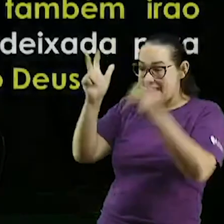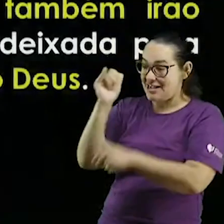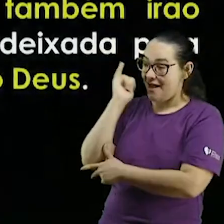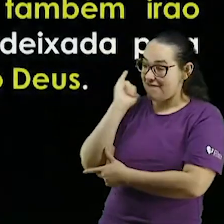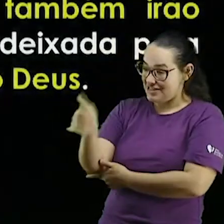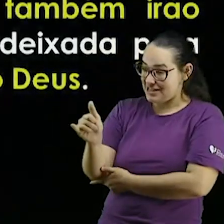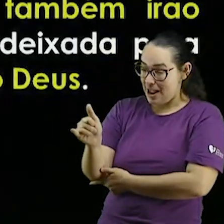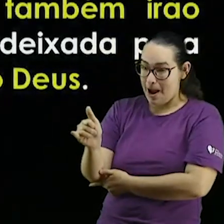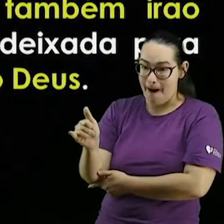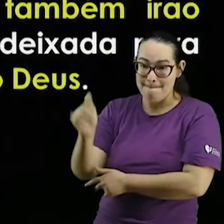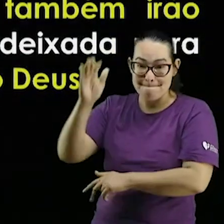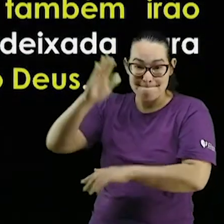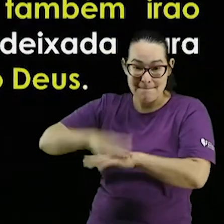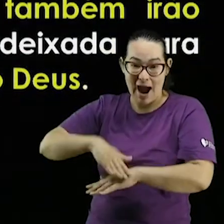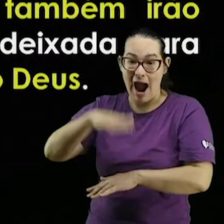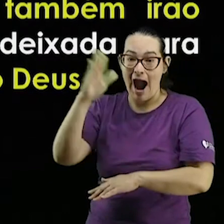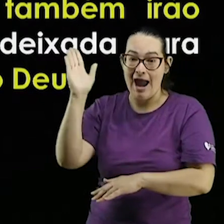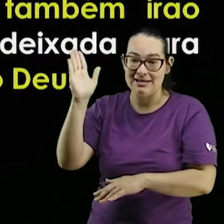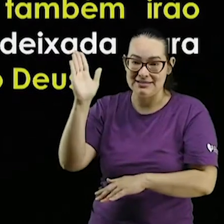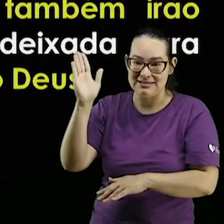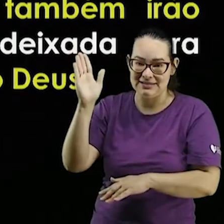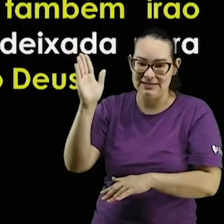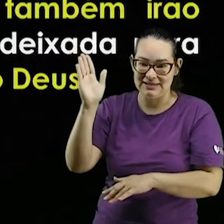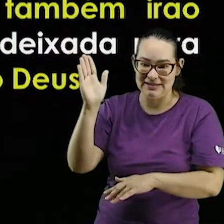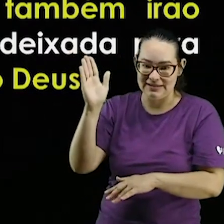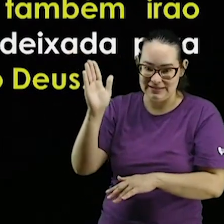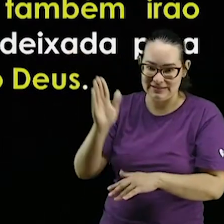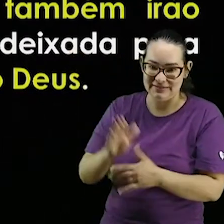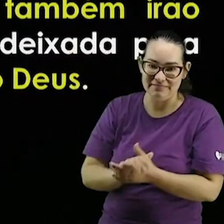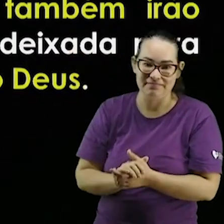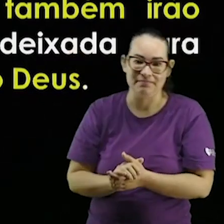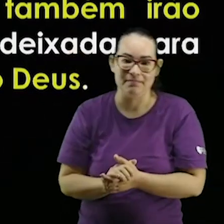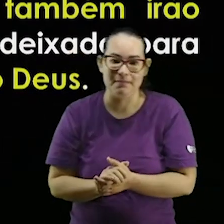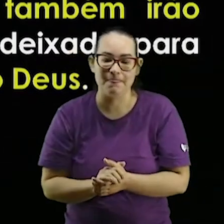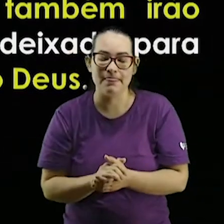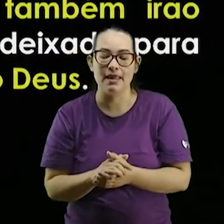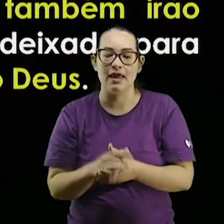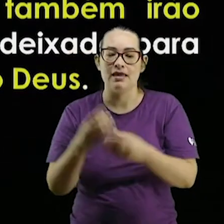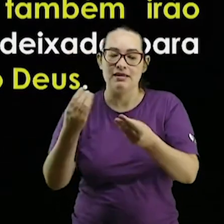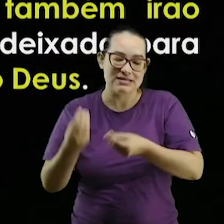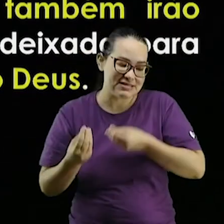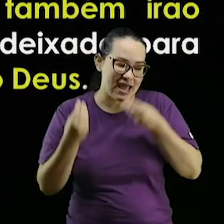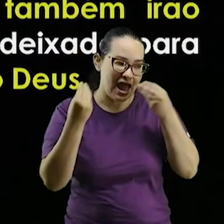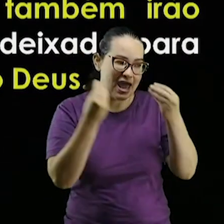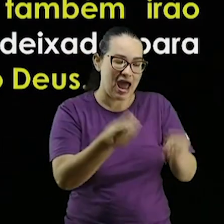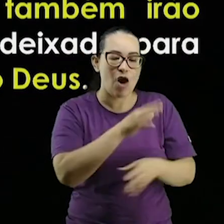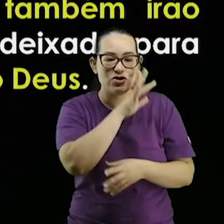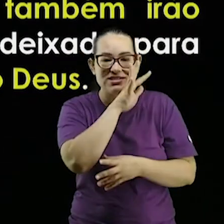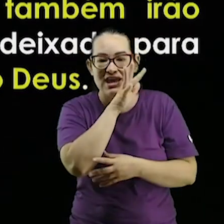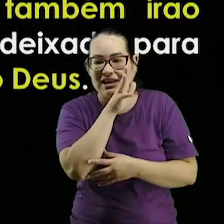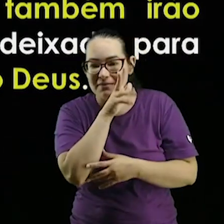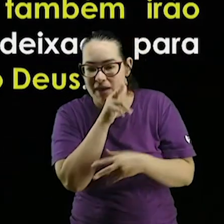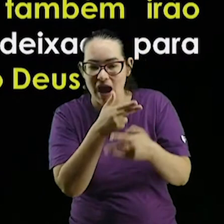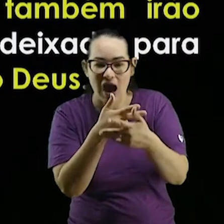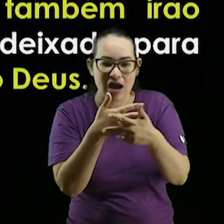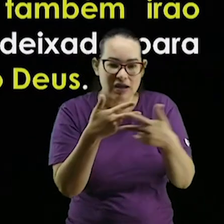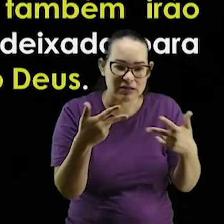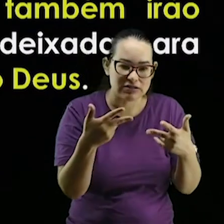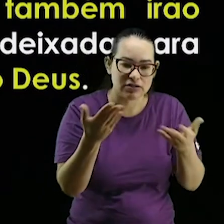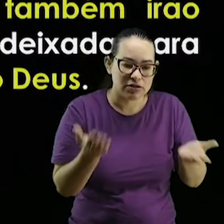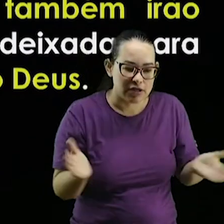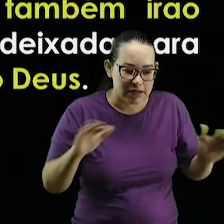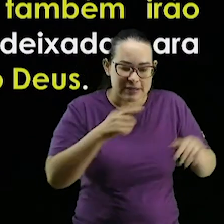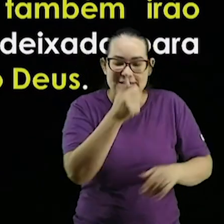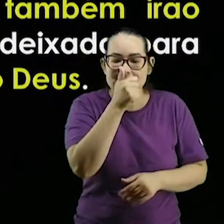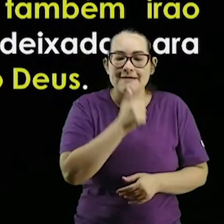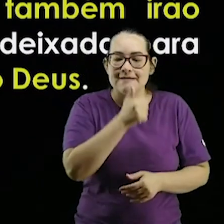Moisés contestou ele resistiu tu nos darás os animais para o nosso sacrifício e o holocausto que ofereceremos